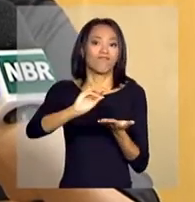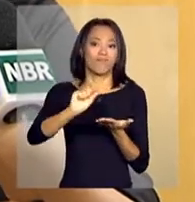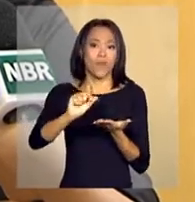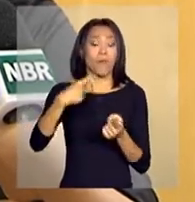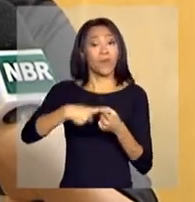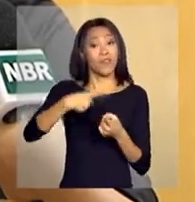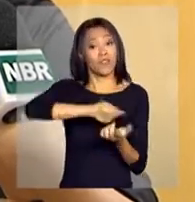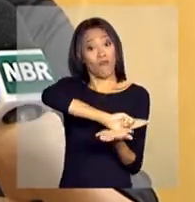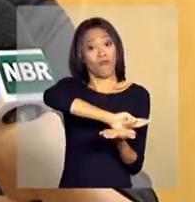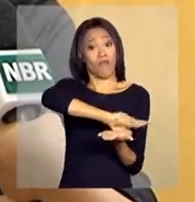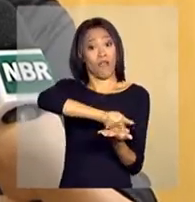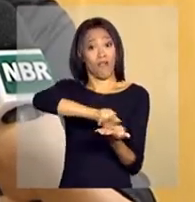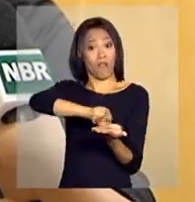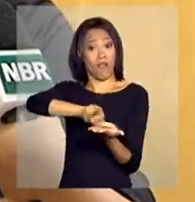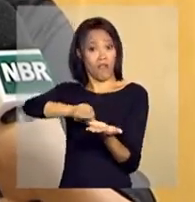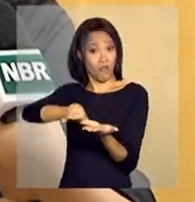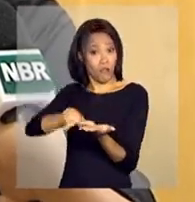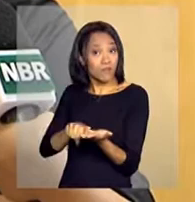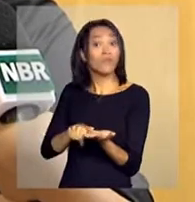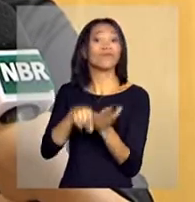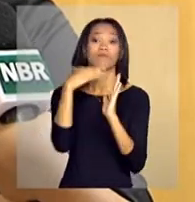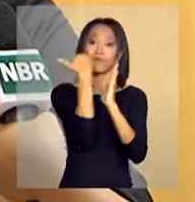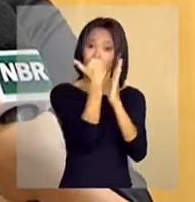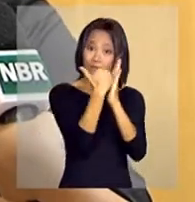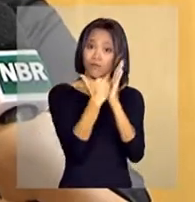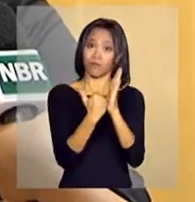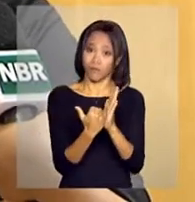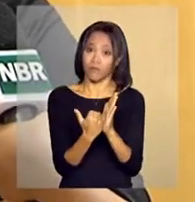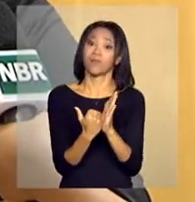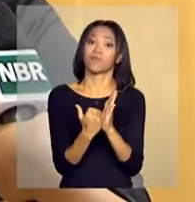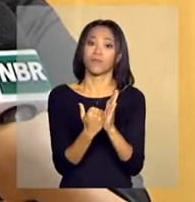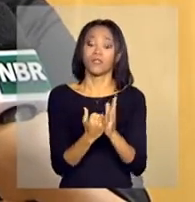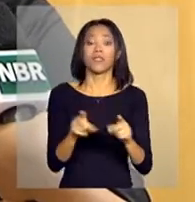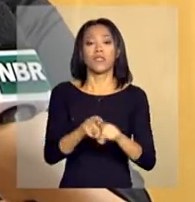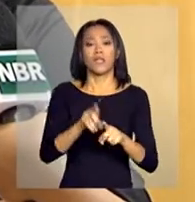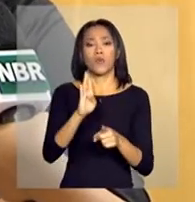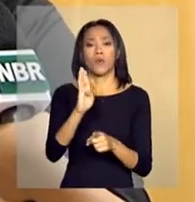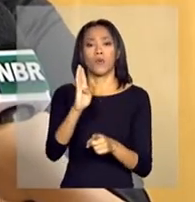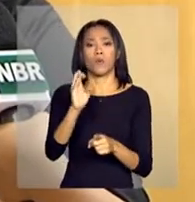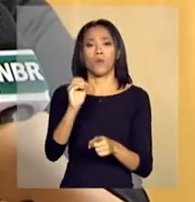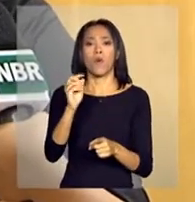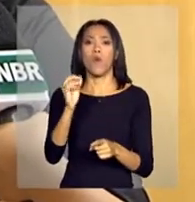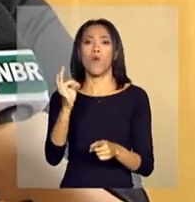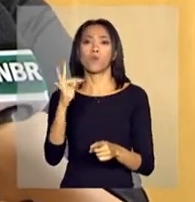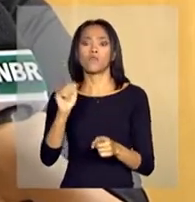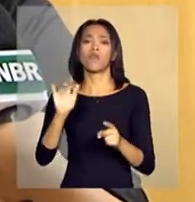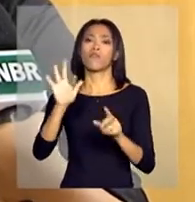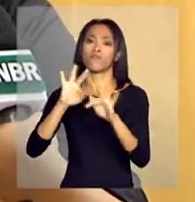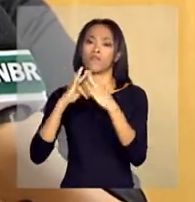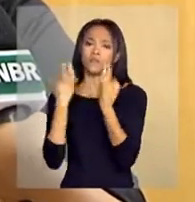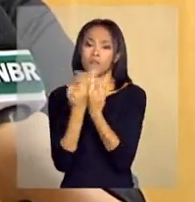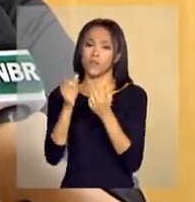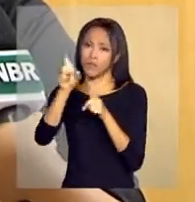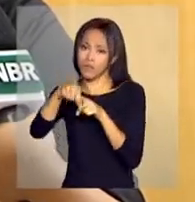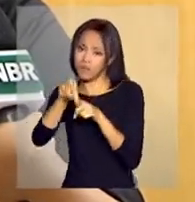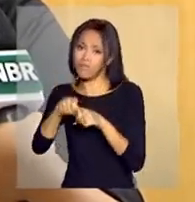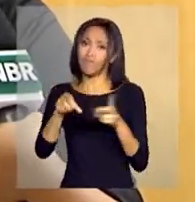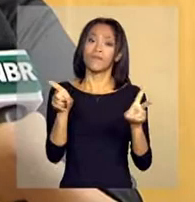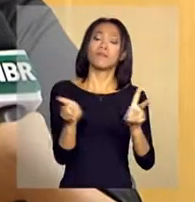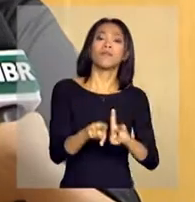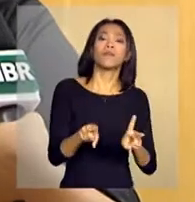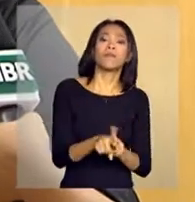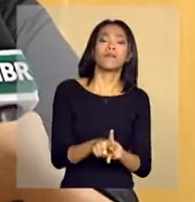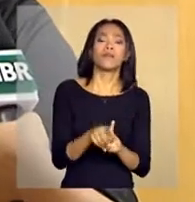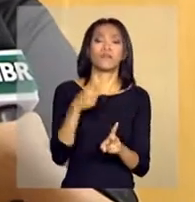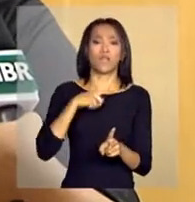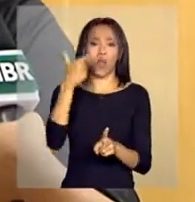porque a gente trabalha com o programa Bolsa Família, também trabalhamos, o sistema trabalha